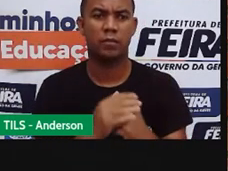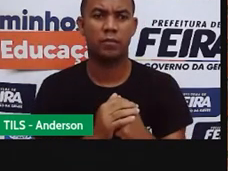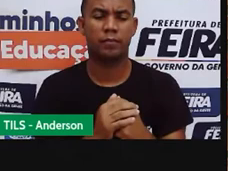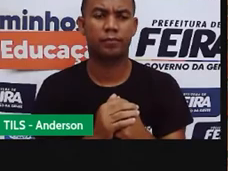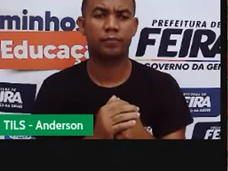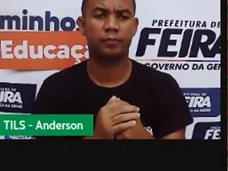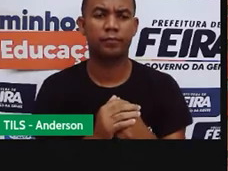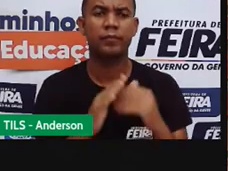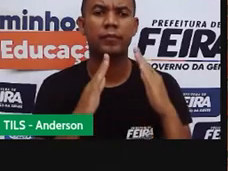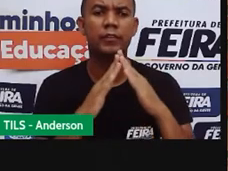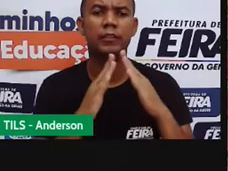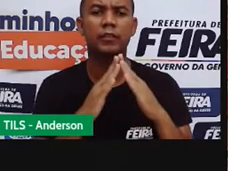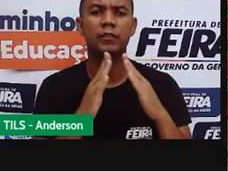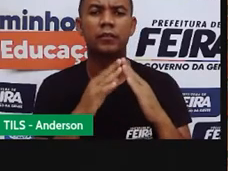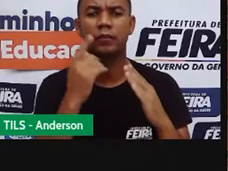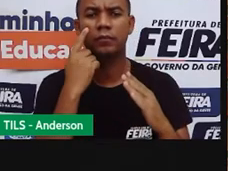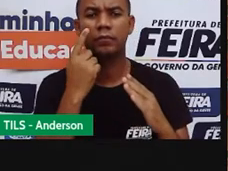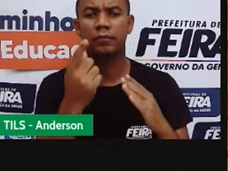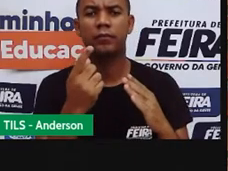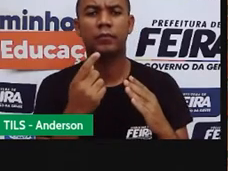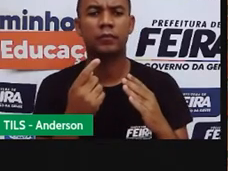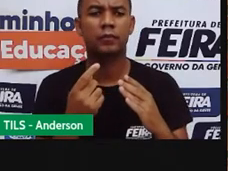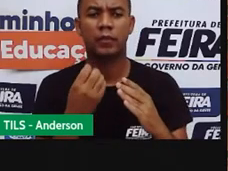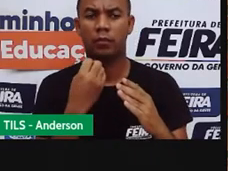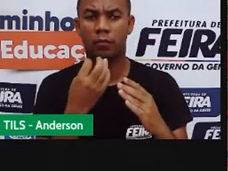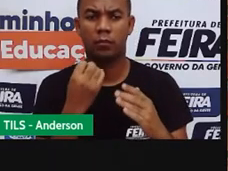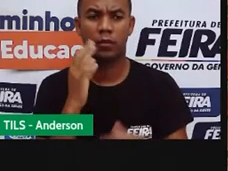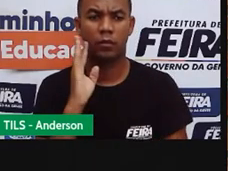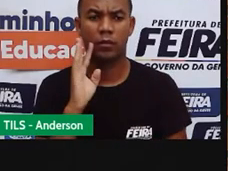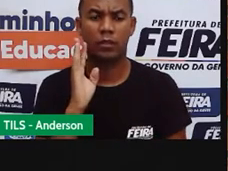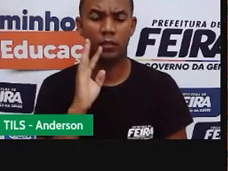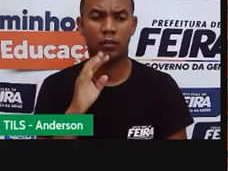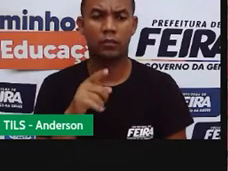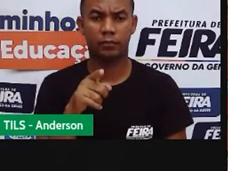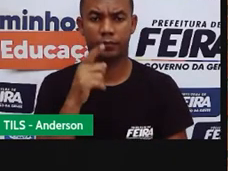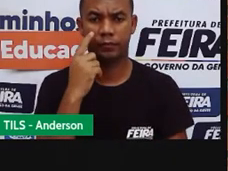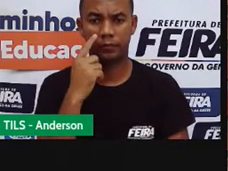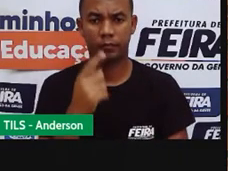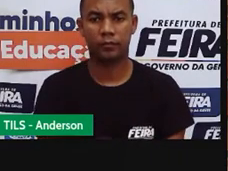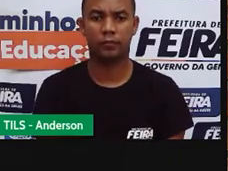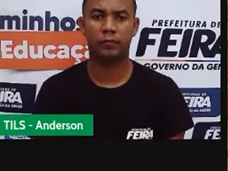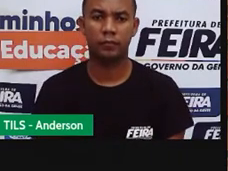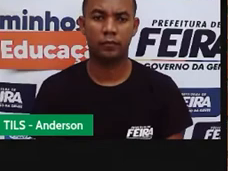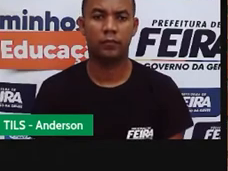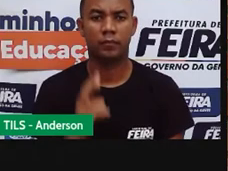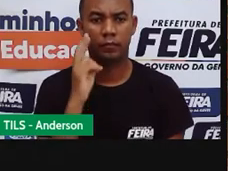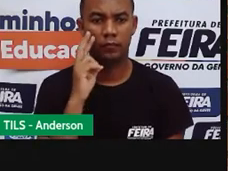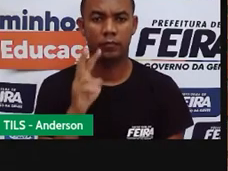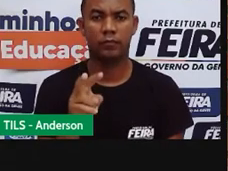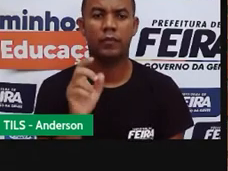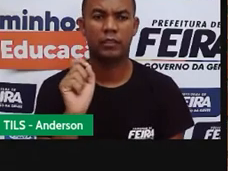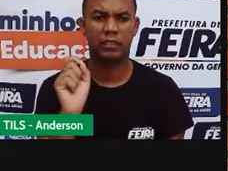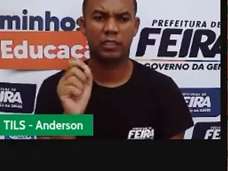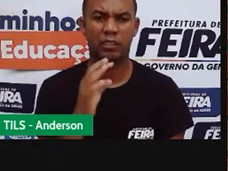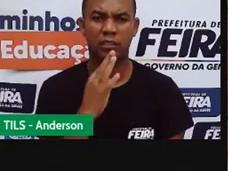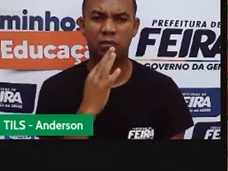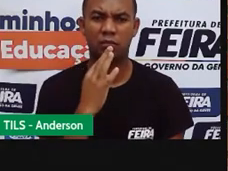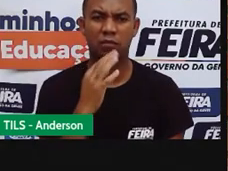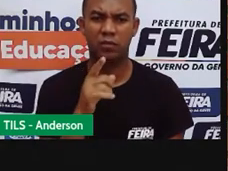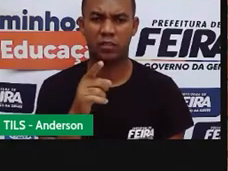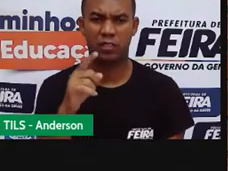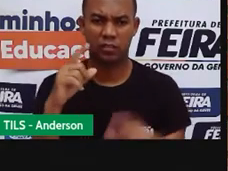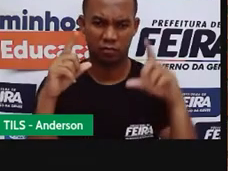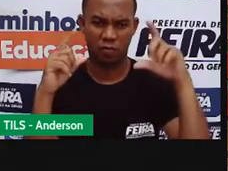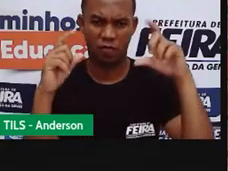Essa casa de tijolos de Andorra é muito comum na nossa região. Olha só, quem nunca viu uma